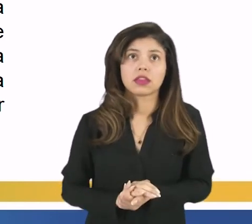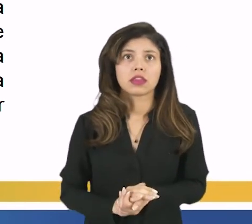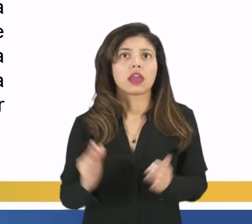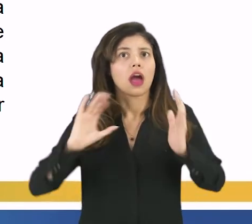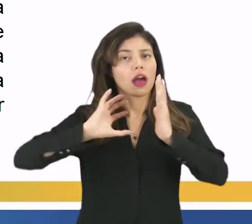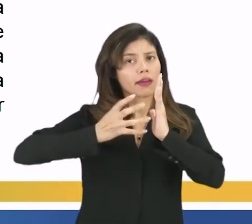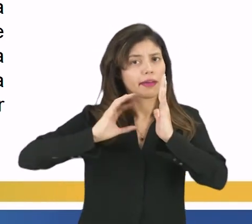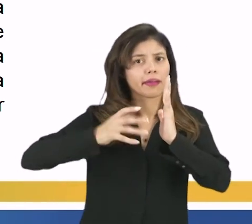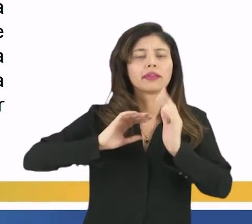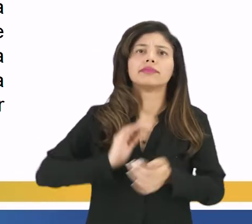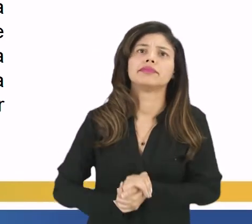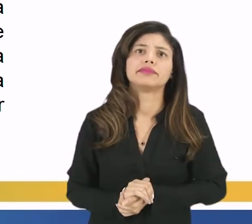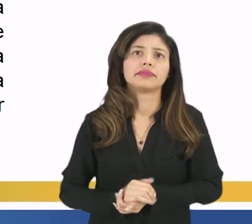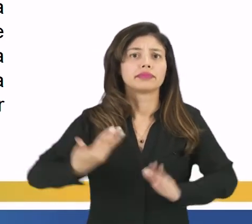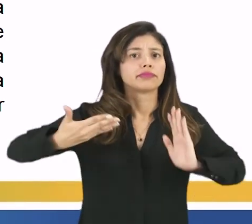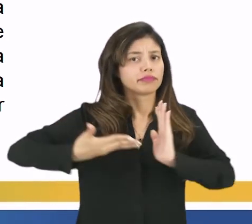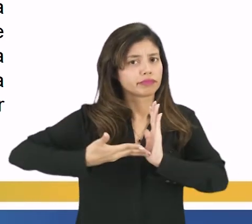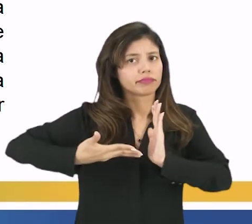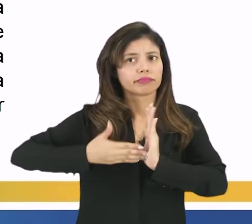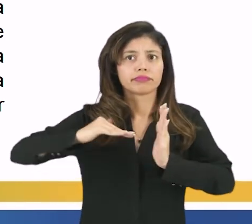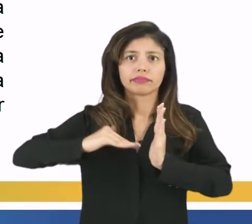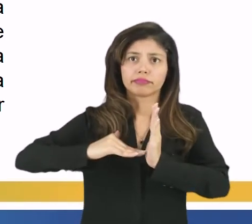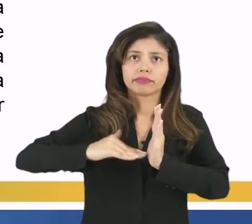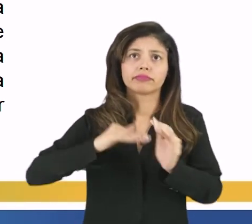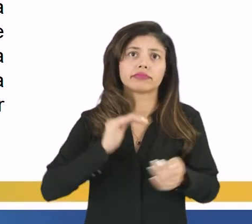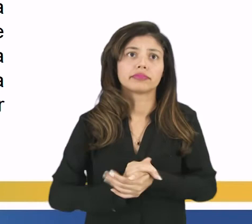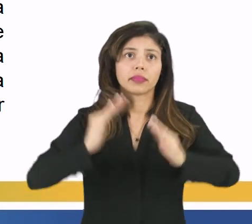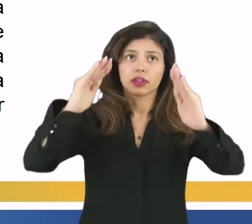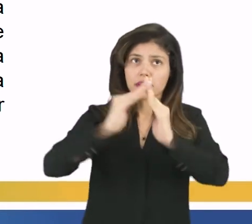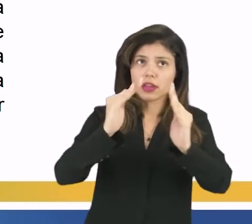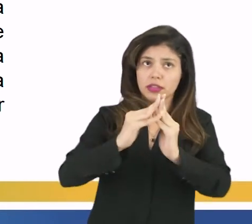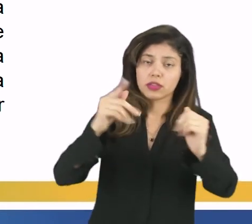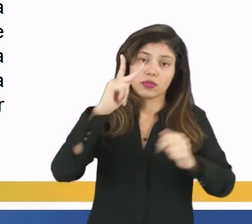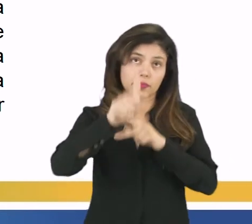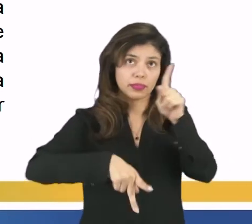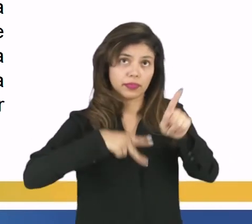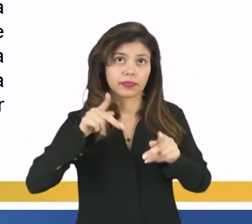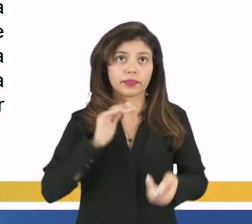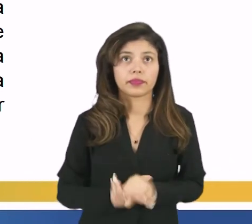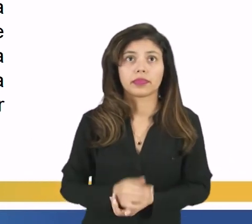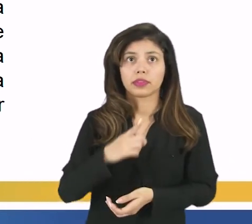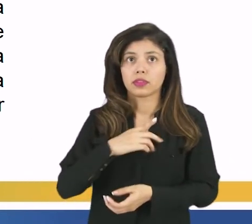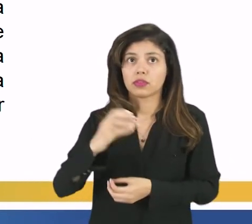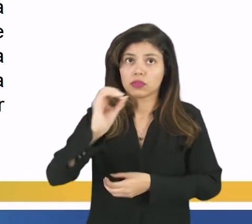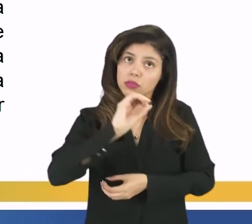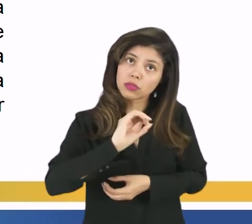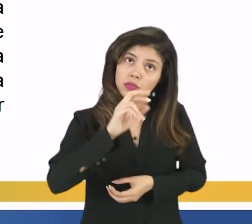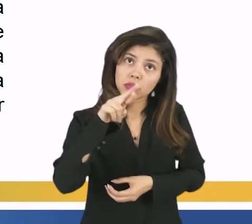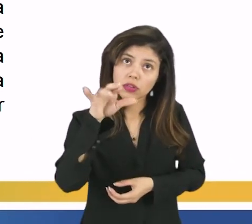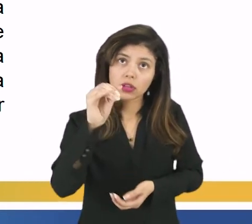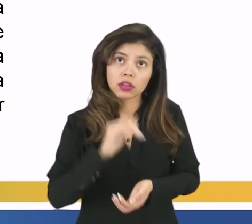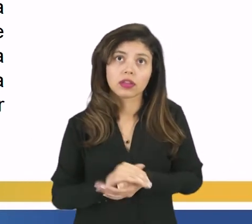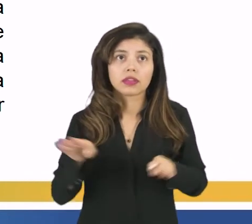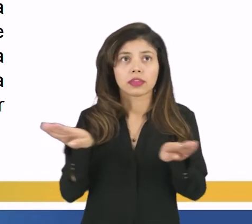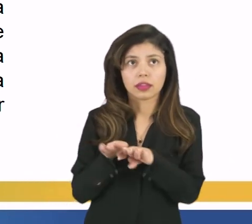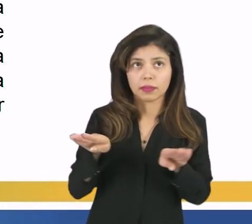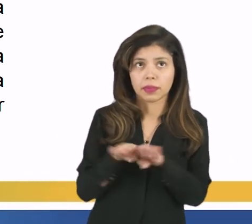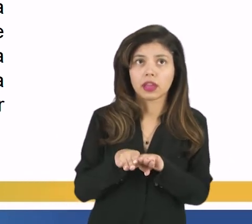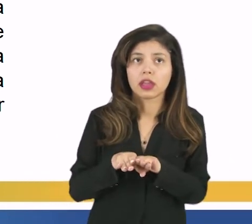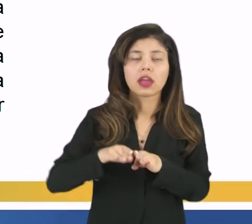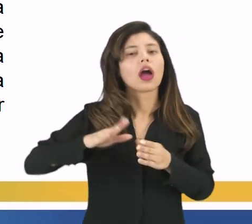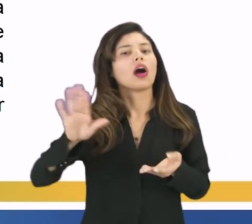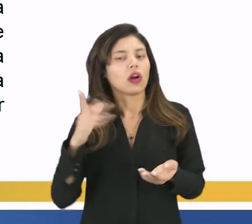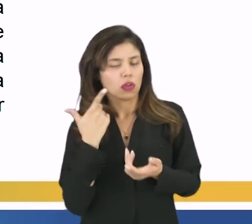à Câmara dos Deputados, a qual seria a casa do povo, por seus órgãos competentes, providenciar